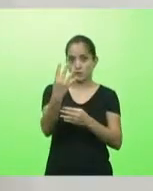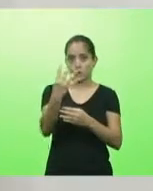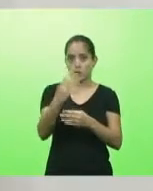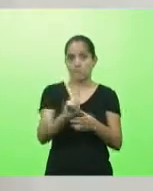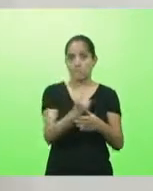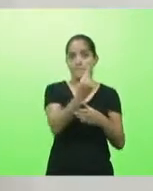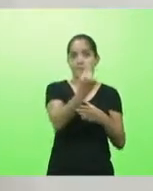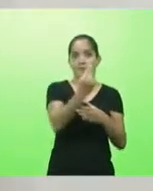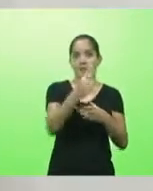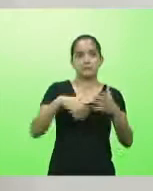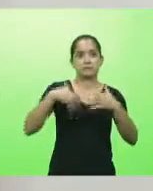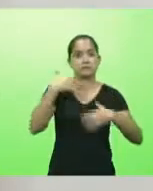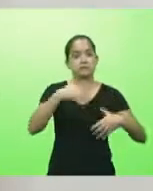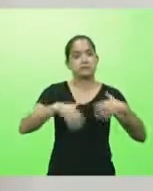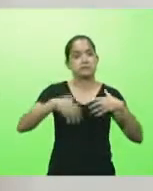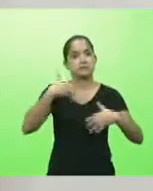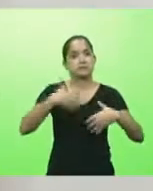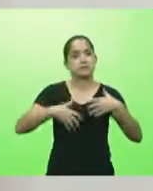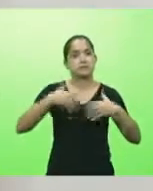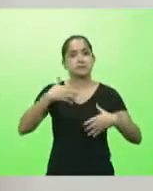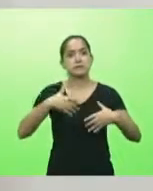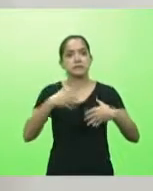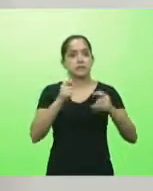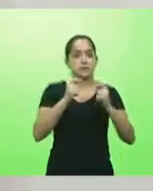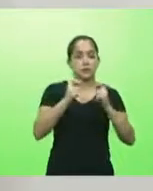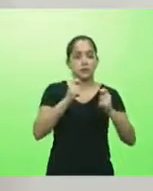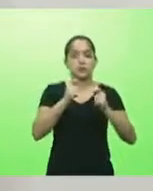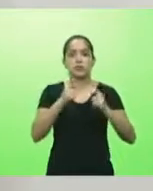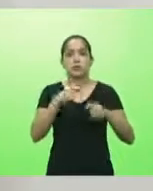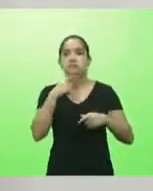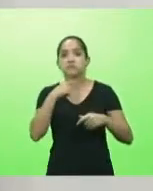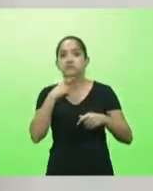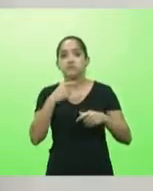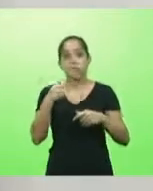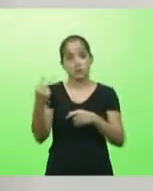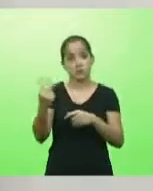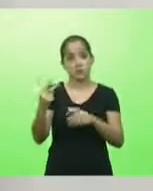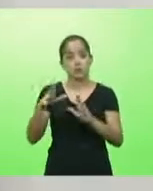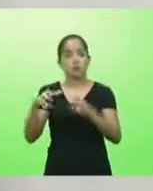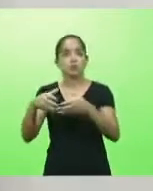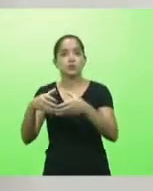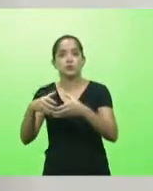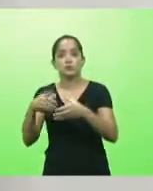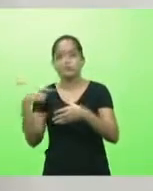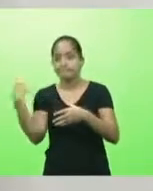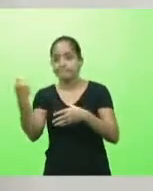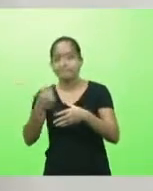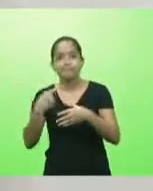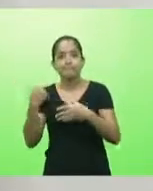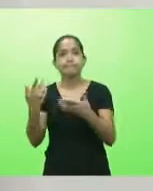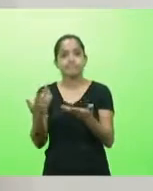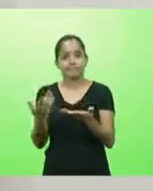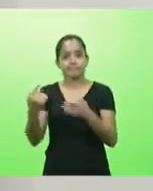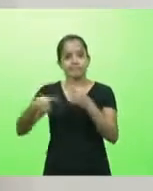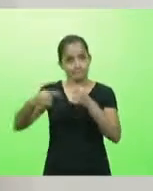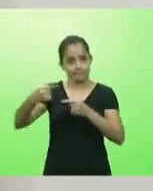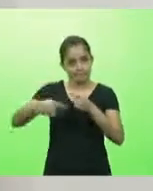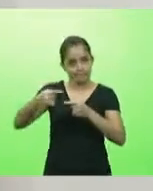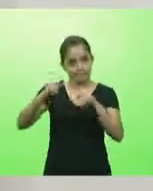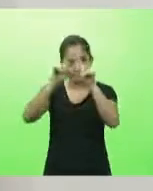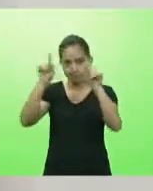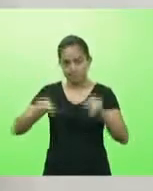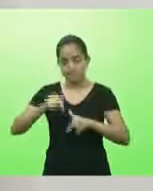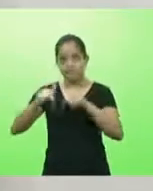desesperam, perdem o controle daquilo que fazem e falam. O segundo grupo somos nós, os entes políticos e os servidores